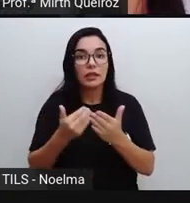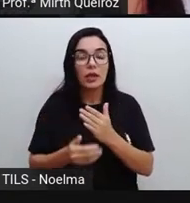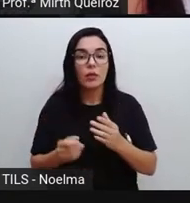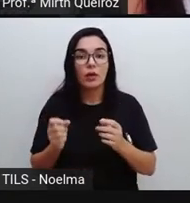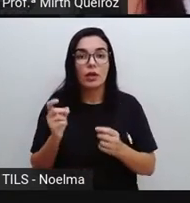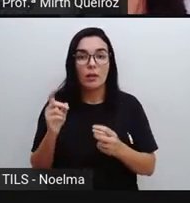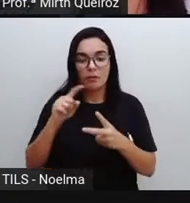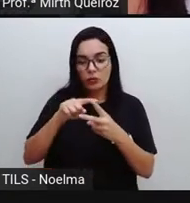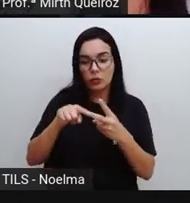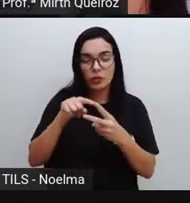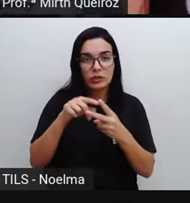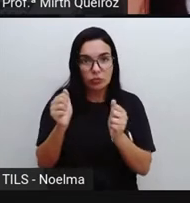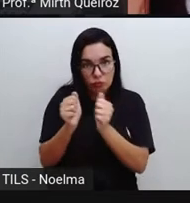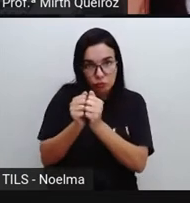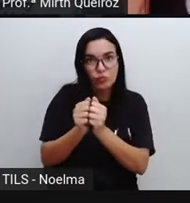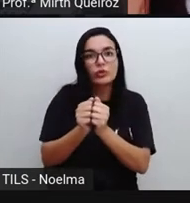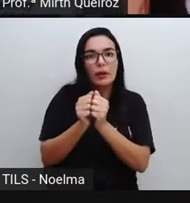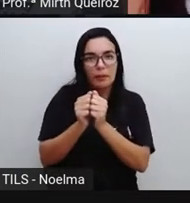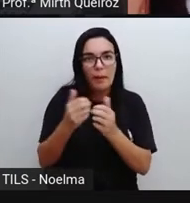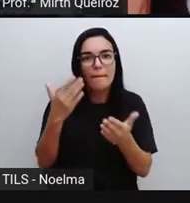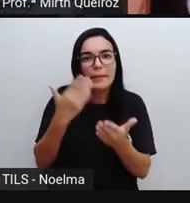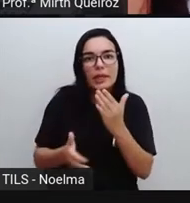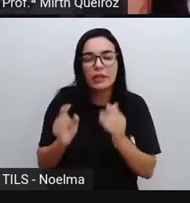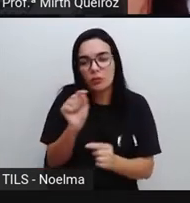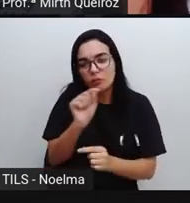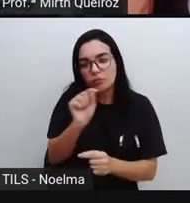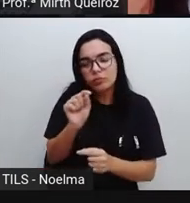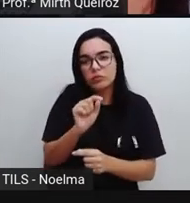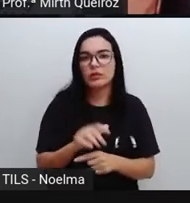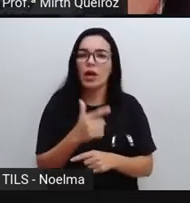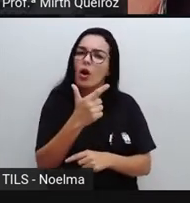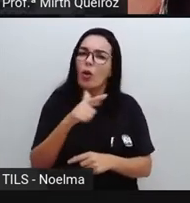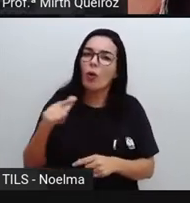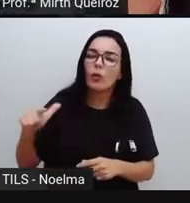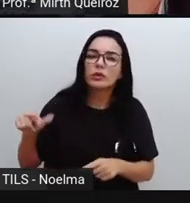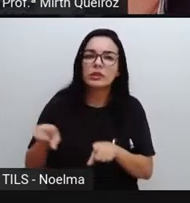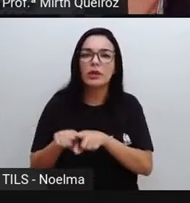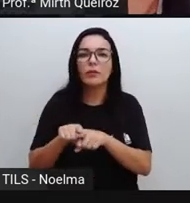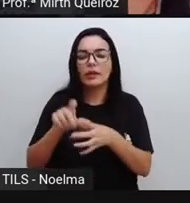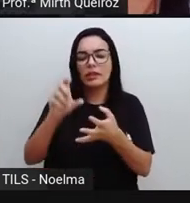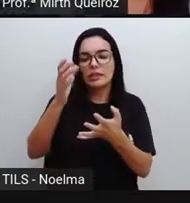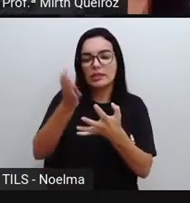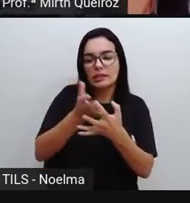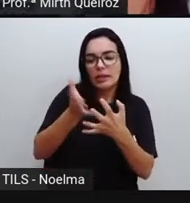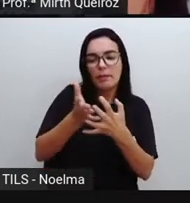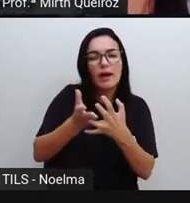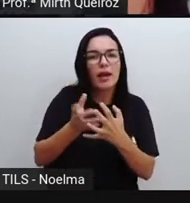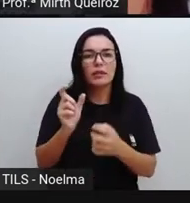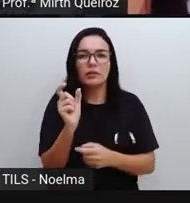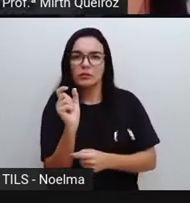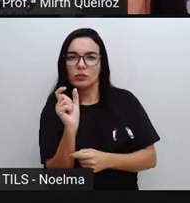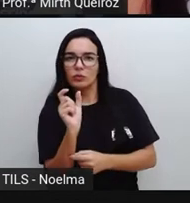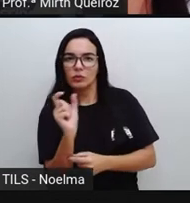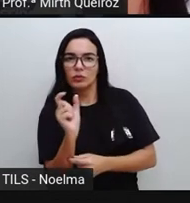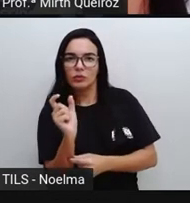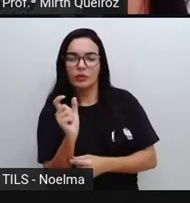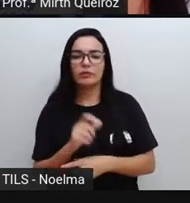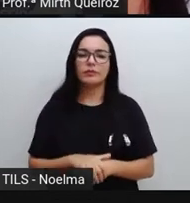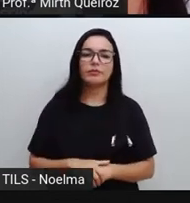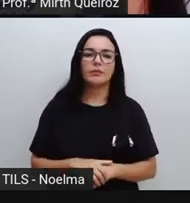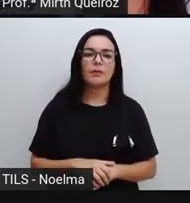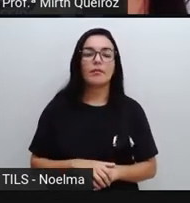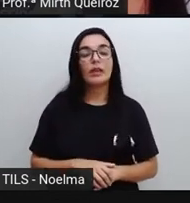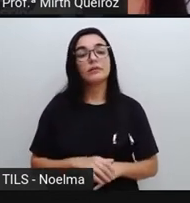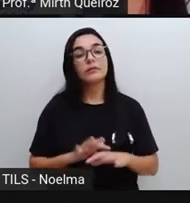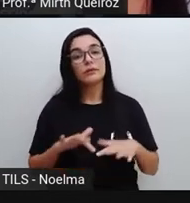escritas juntas, né? Tem ífem e outras estão separadas aí com ífem. Então, as